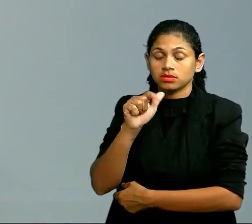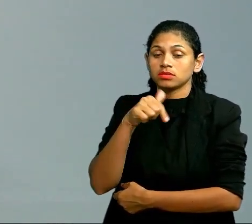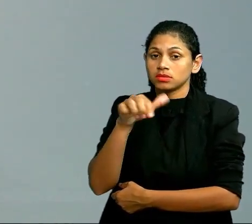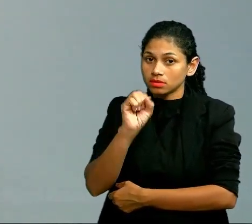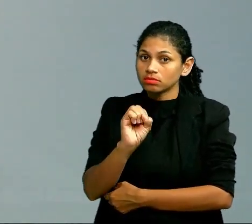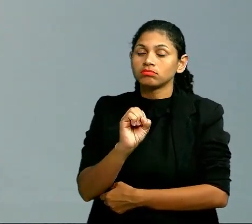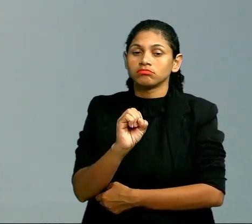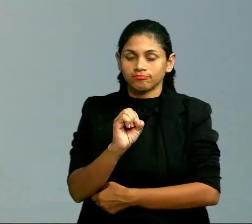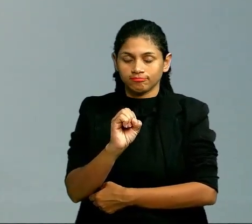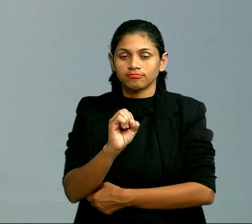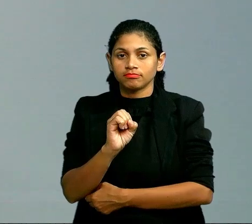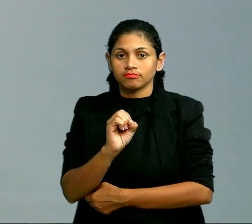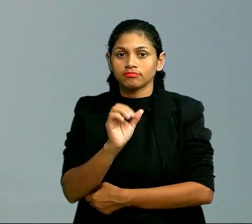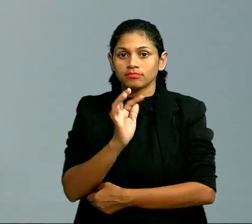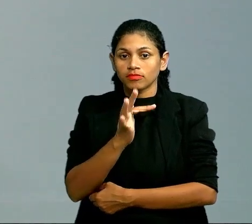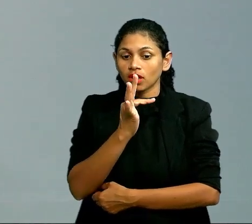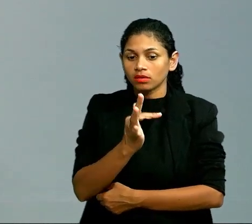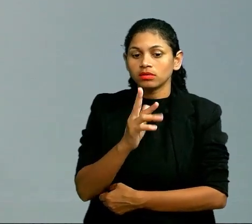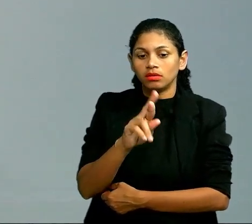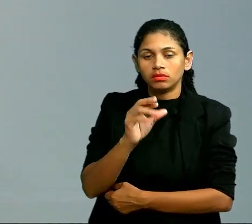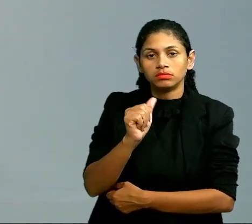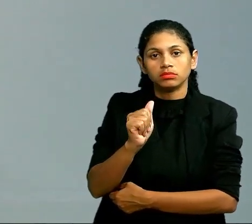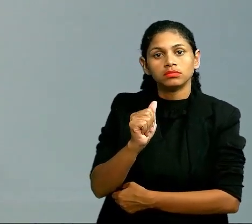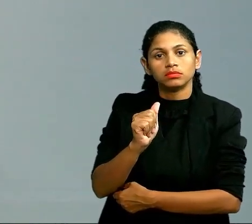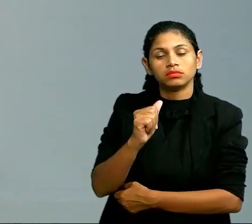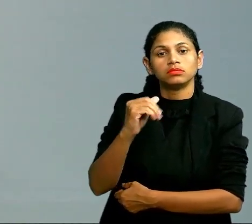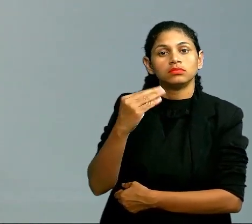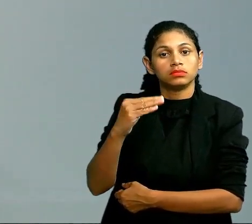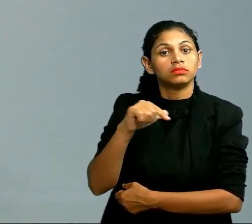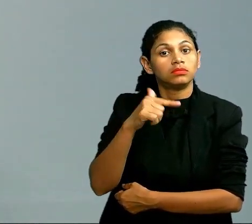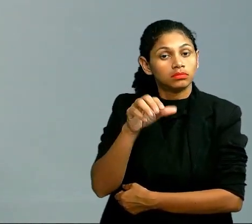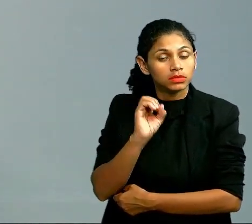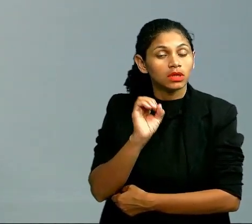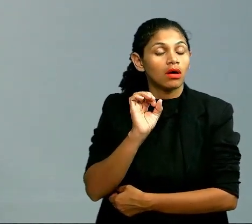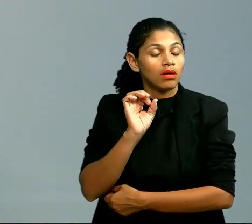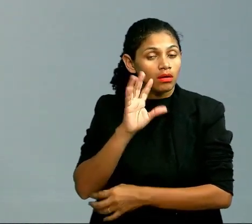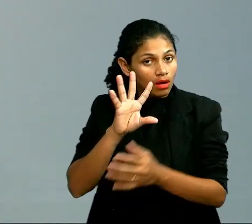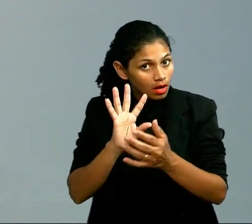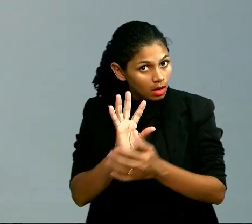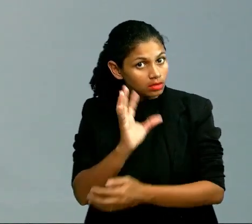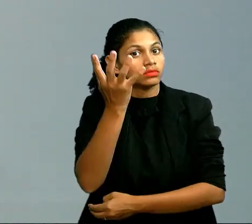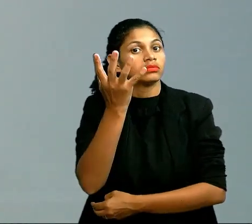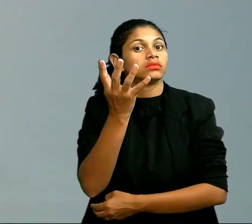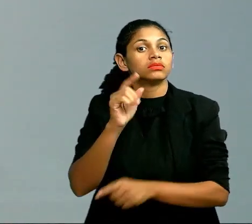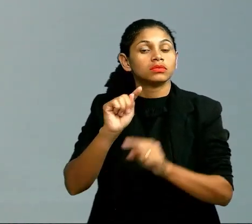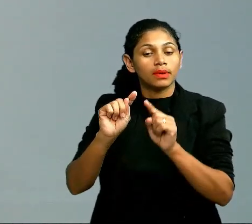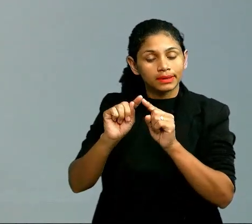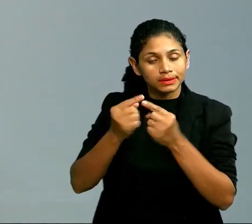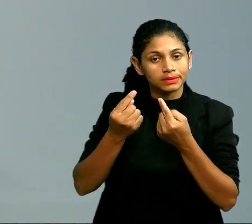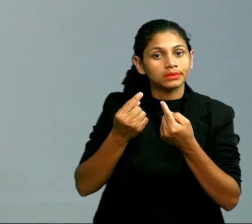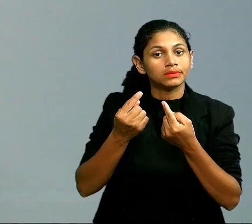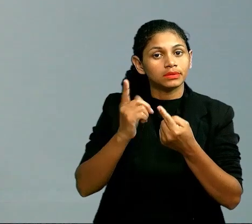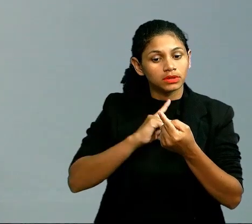fração, onde eu quero fazer o fracionamento do petróleo, destilação fracionada, realmente é a diferença de temperatura de ebulição. Mas o